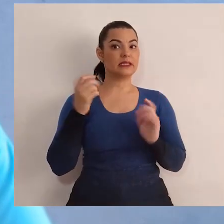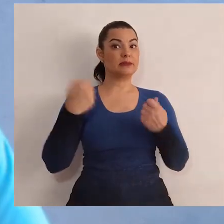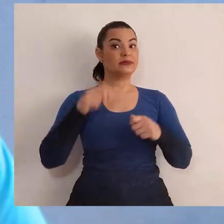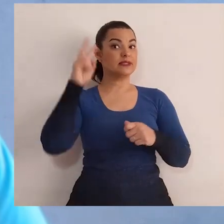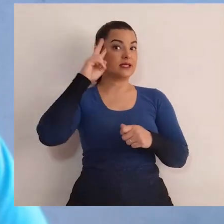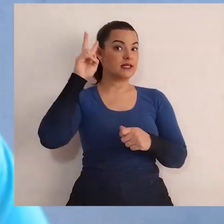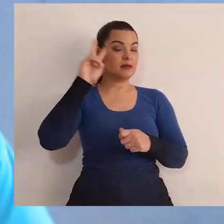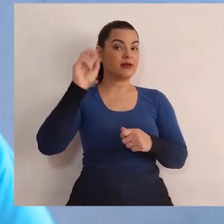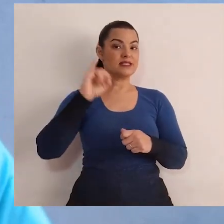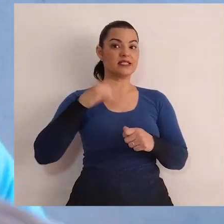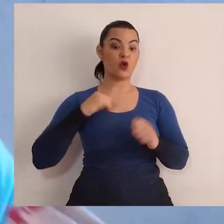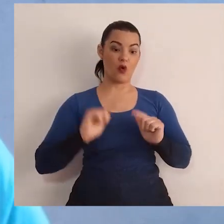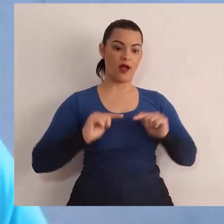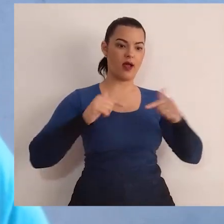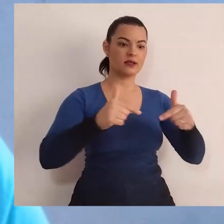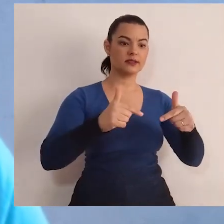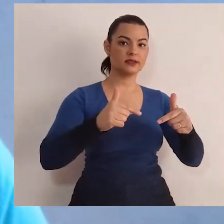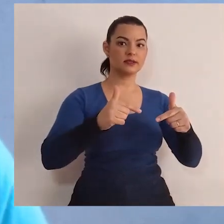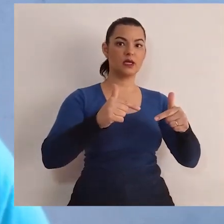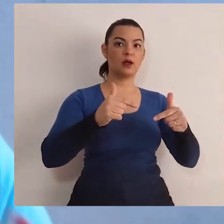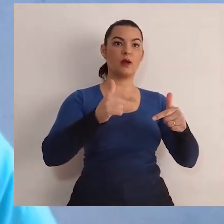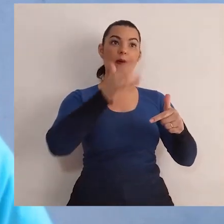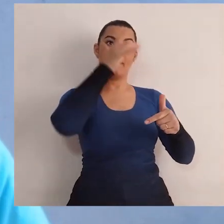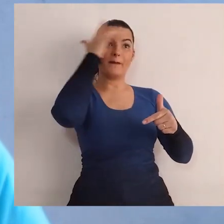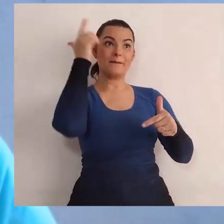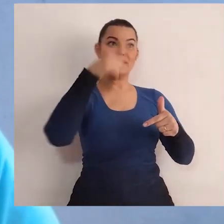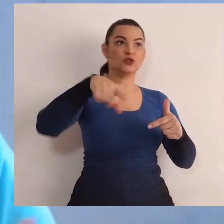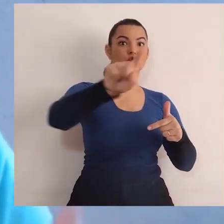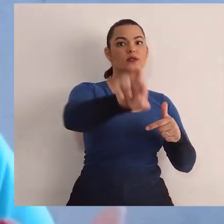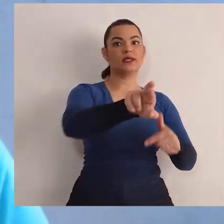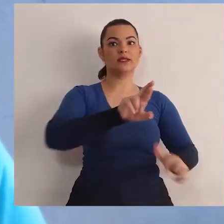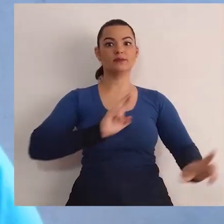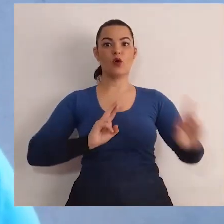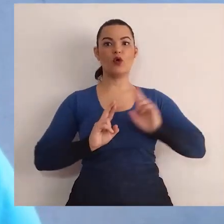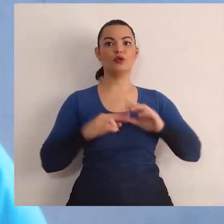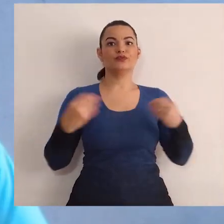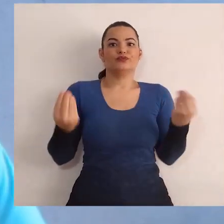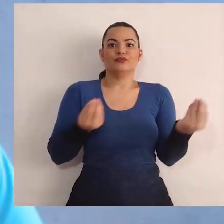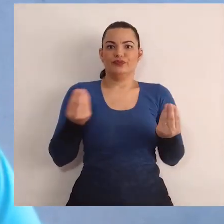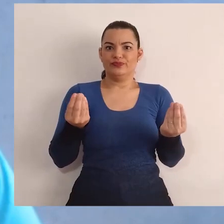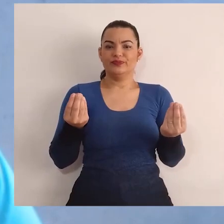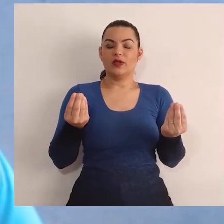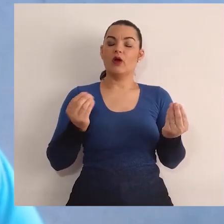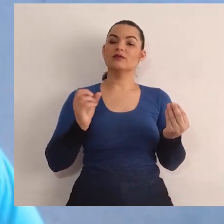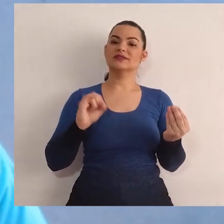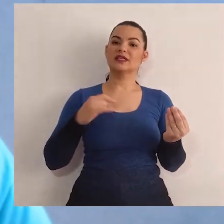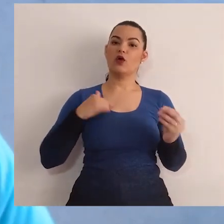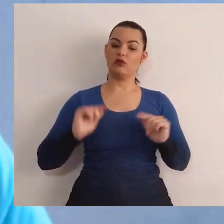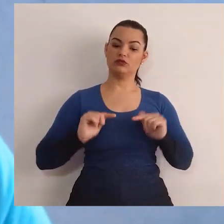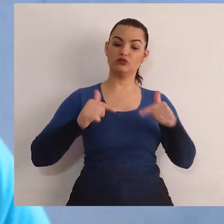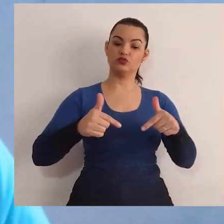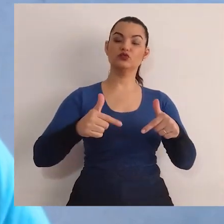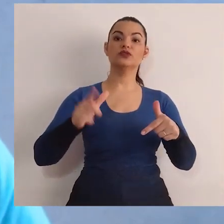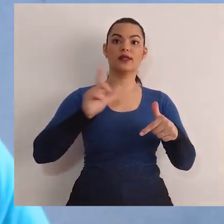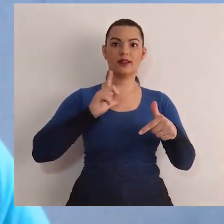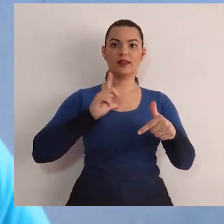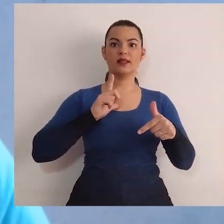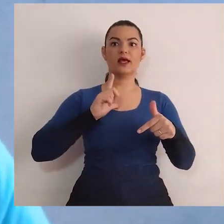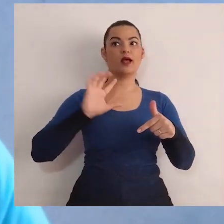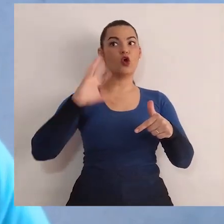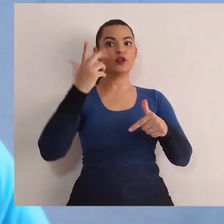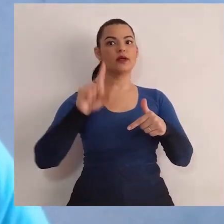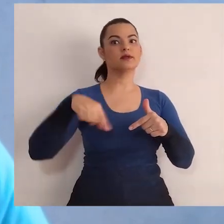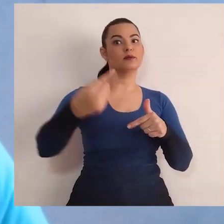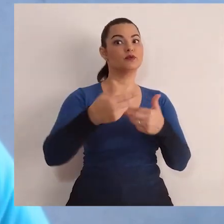Toda ação tem uma reação. Portanto, temos consequências. Nossas atitudes, elas possuem algumas